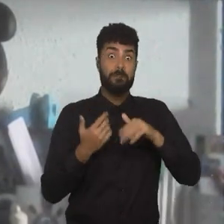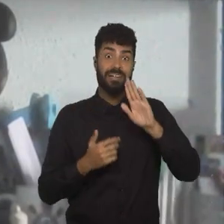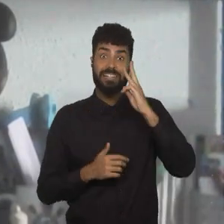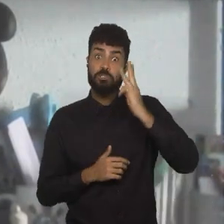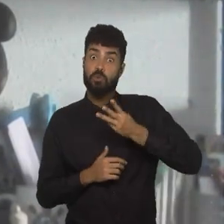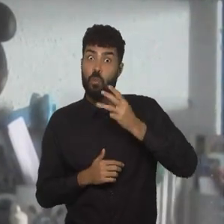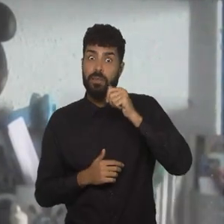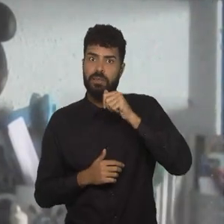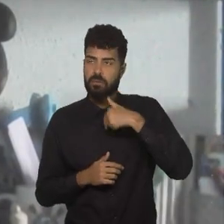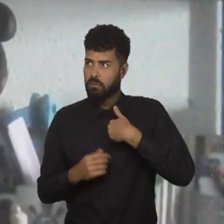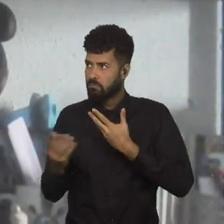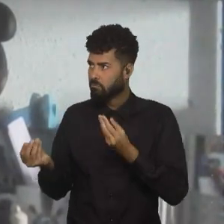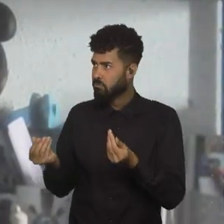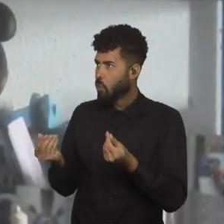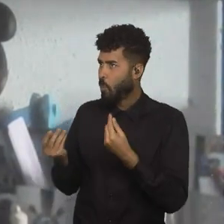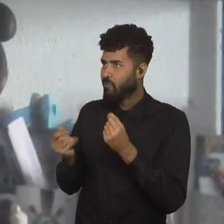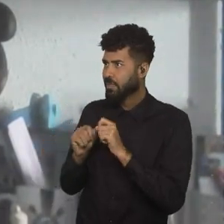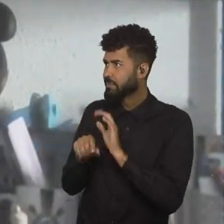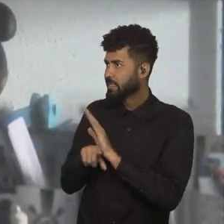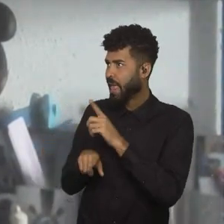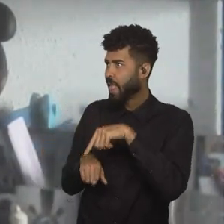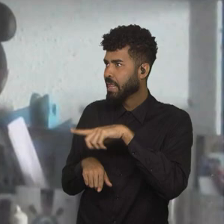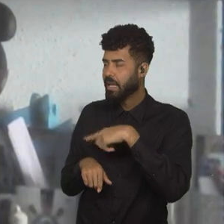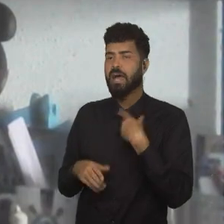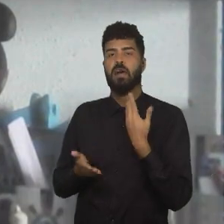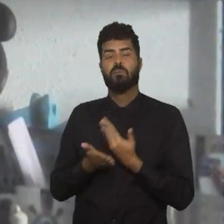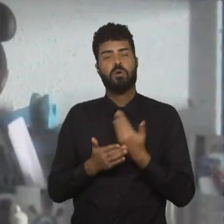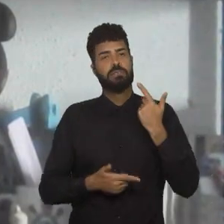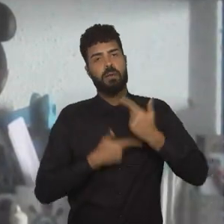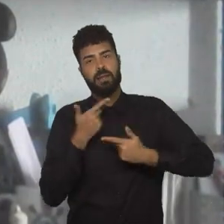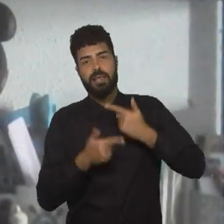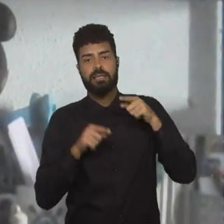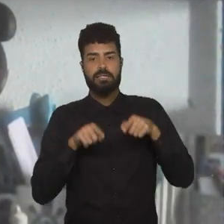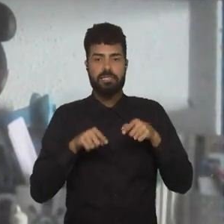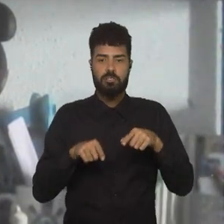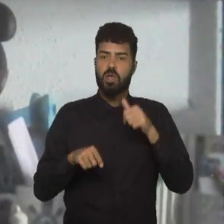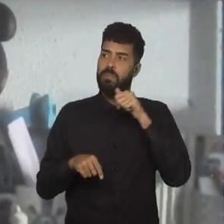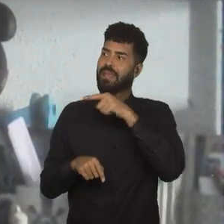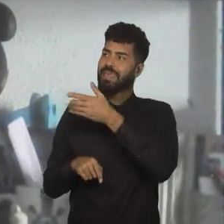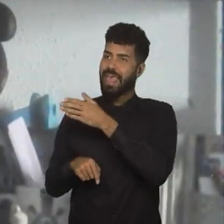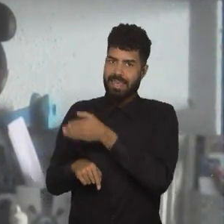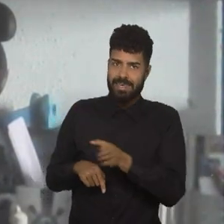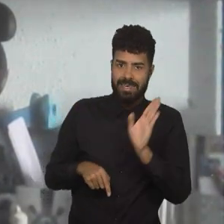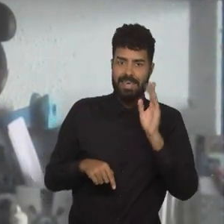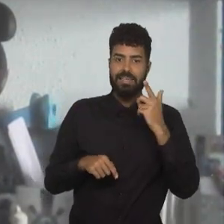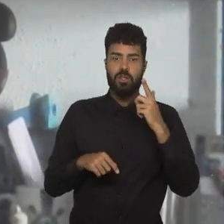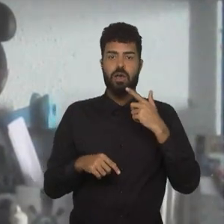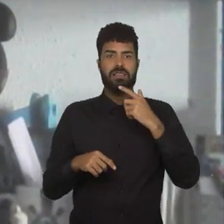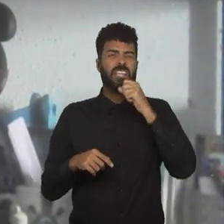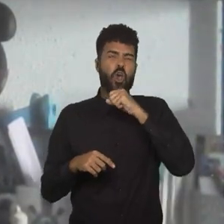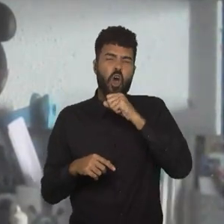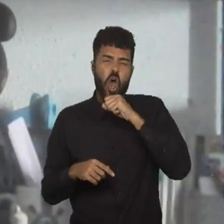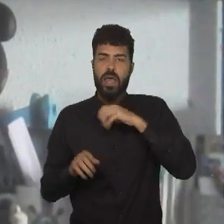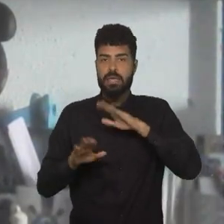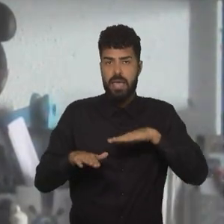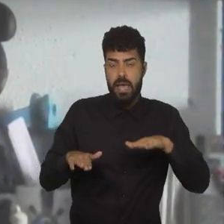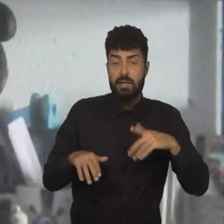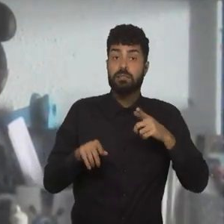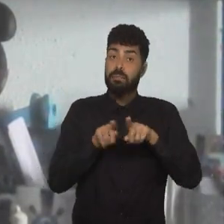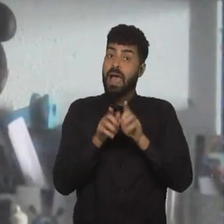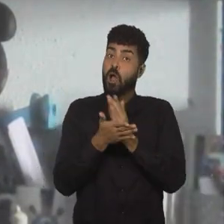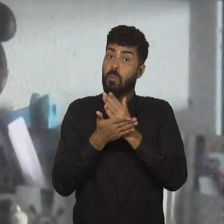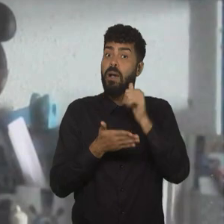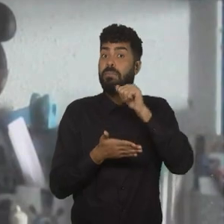a gente não sabia muito o fazer com elas, e aí a gente começou a trabalhar com isso, as meninas que queriam ir, senhoras, crianças, meninas que,